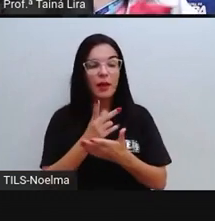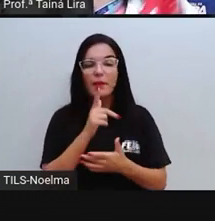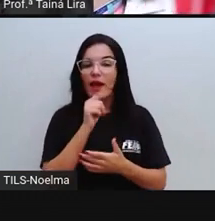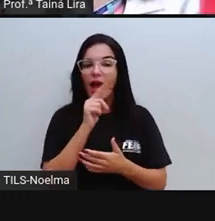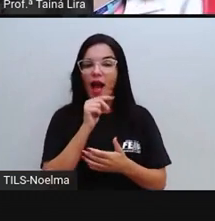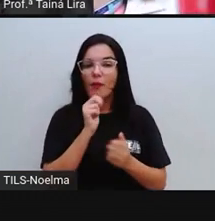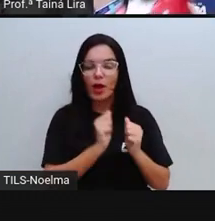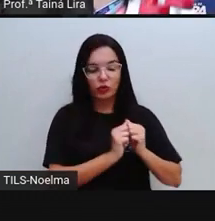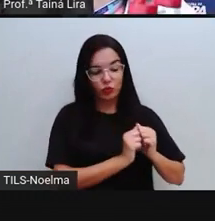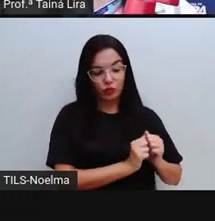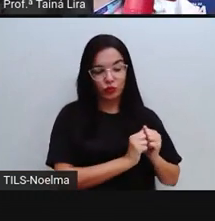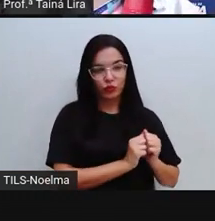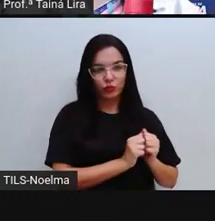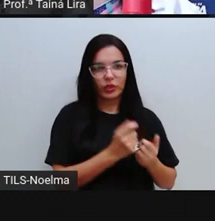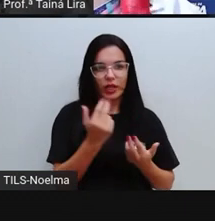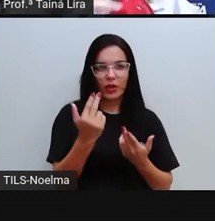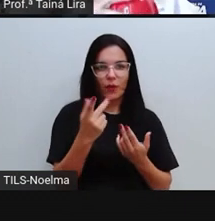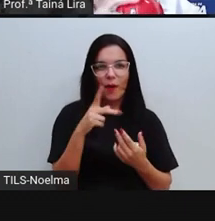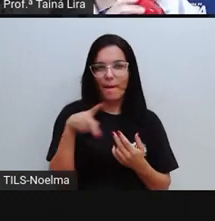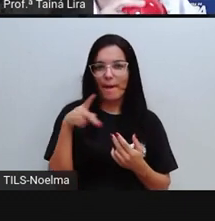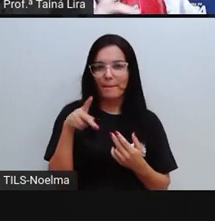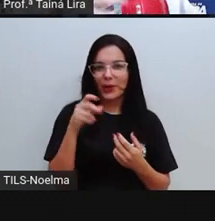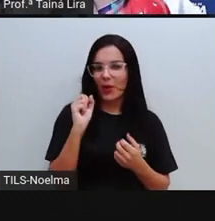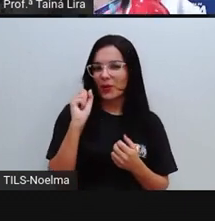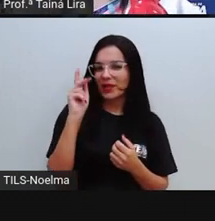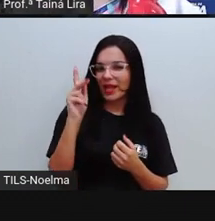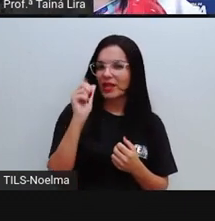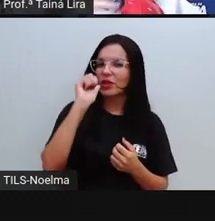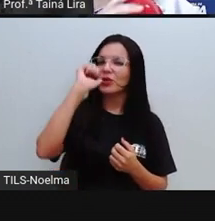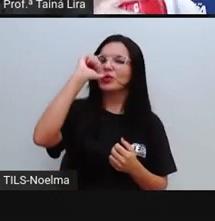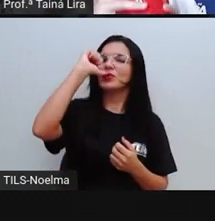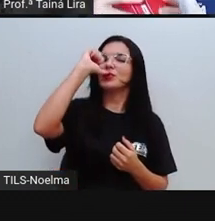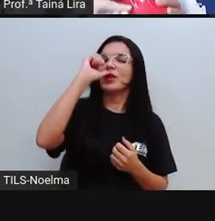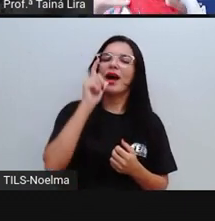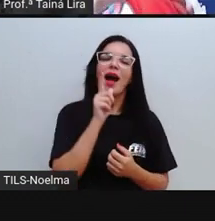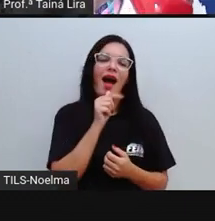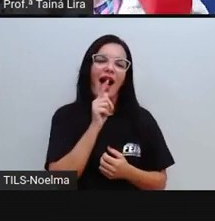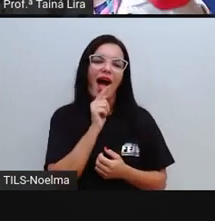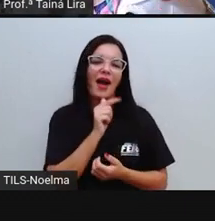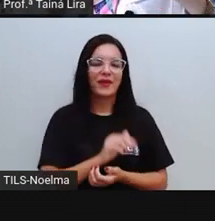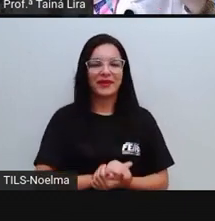perto de você. Faz assim como a Pró, tá bom? Vou até beber aqui um pouquinho.